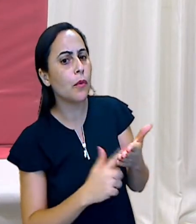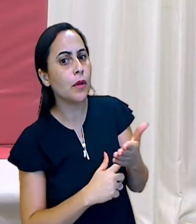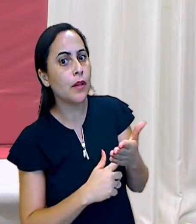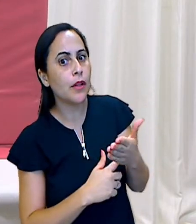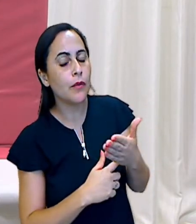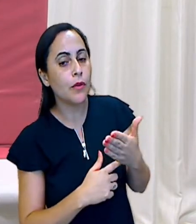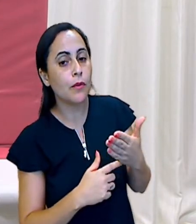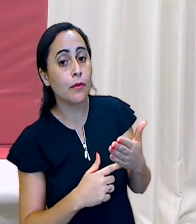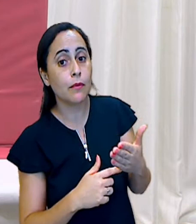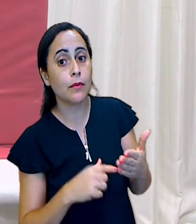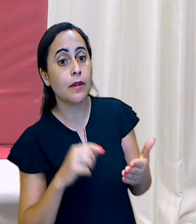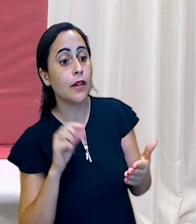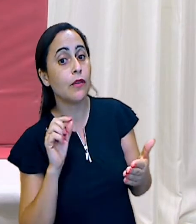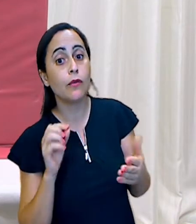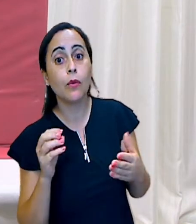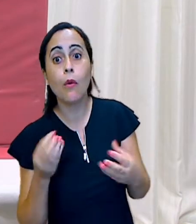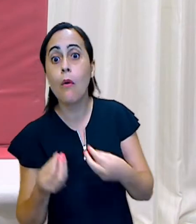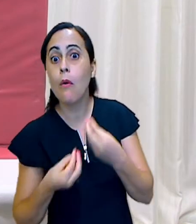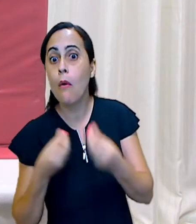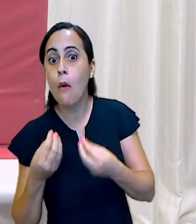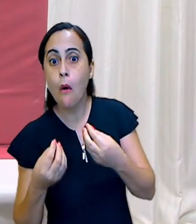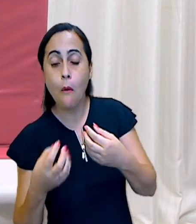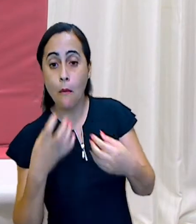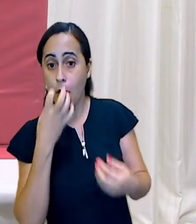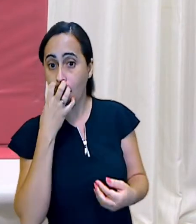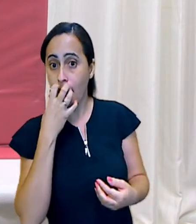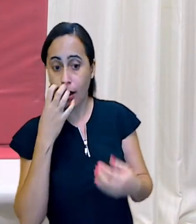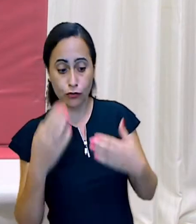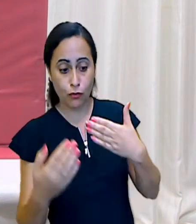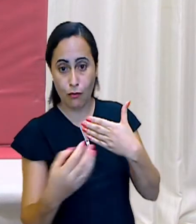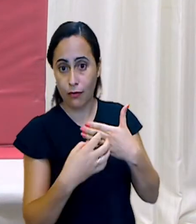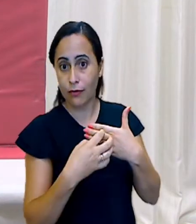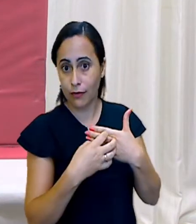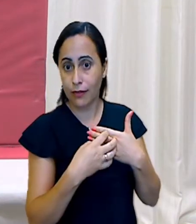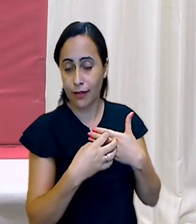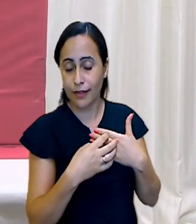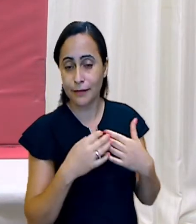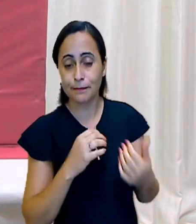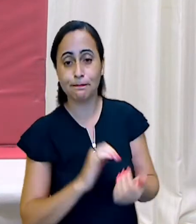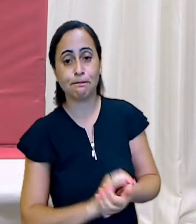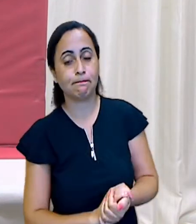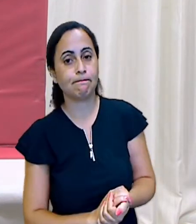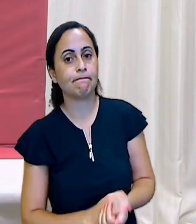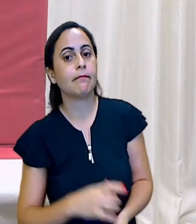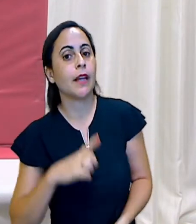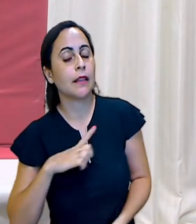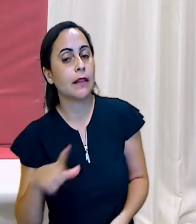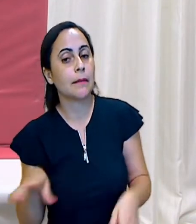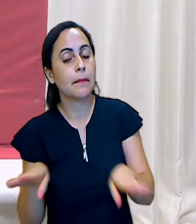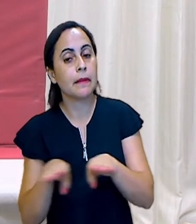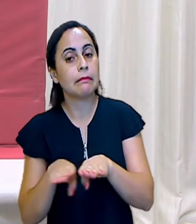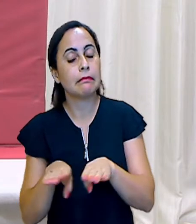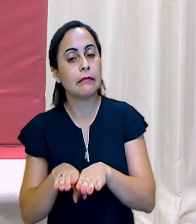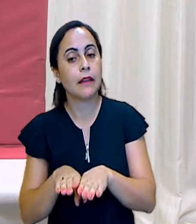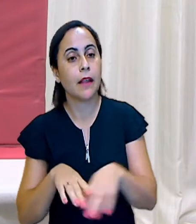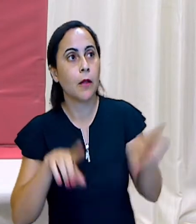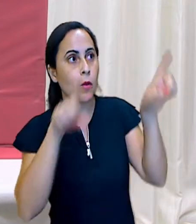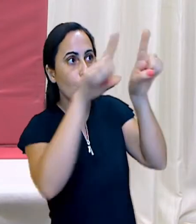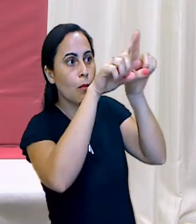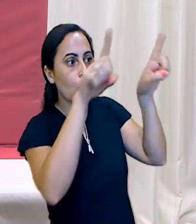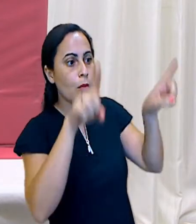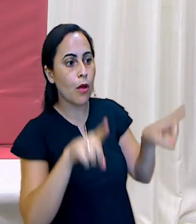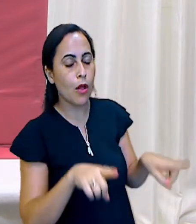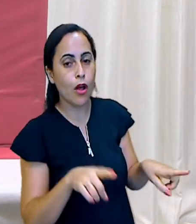cachorrão na capa. Neste lugar, também tem uma loja que só vende sapatos